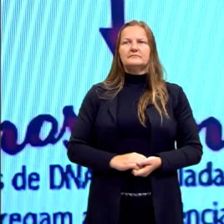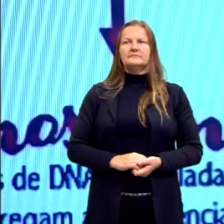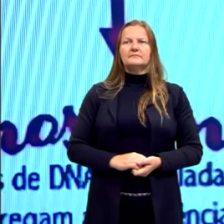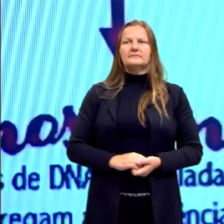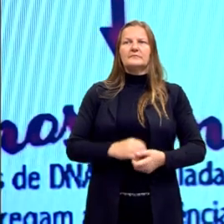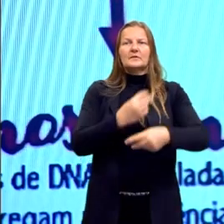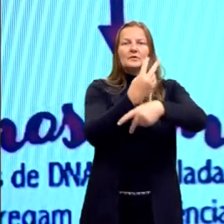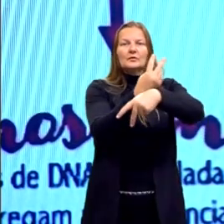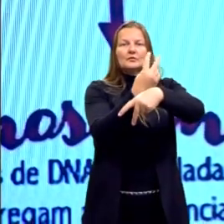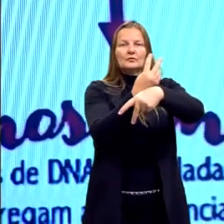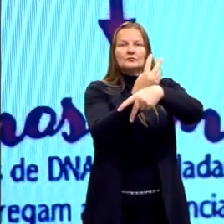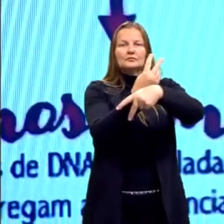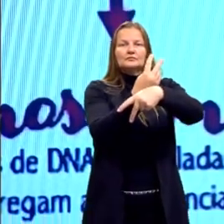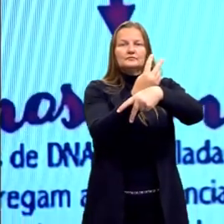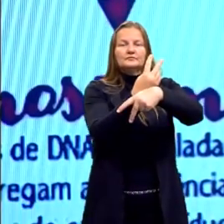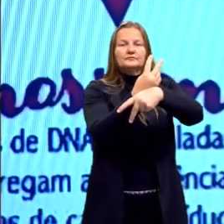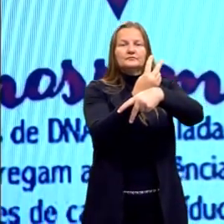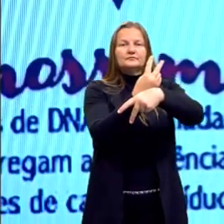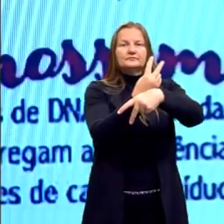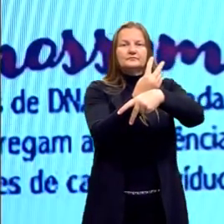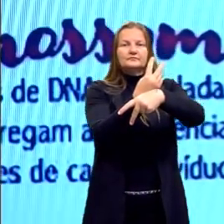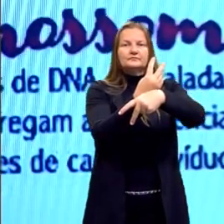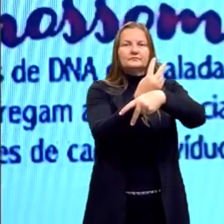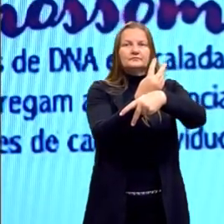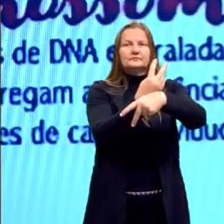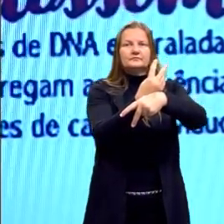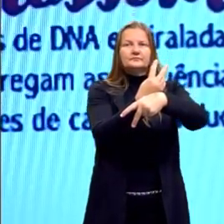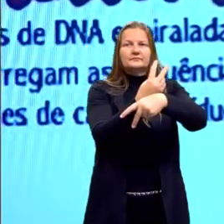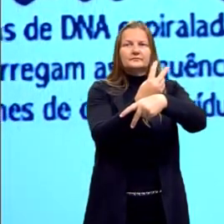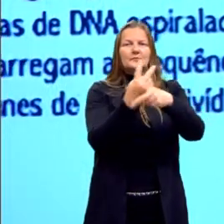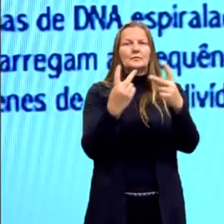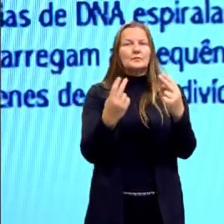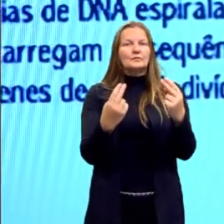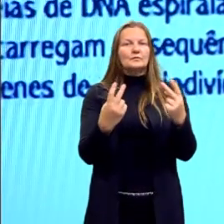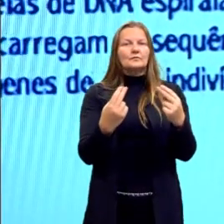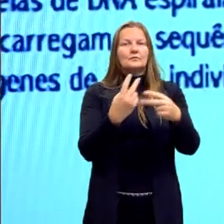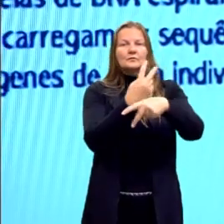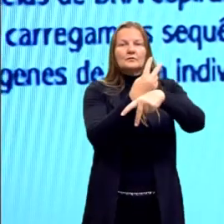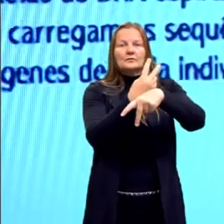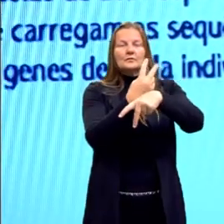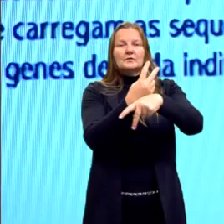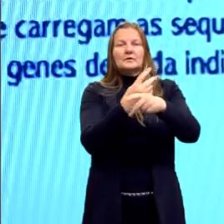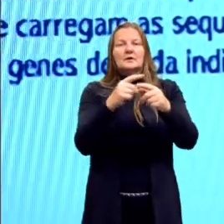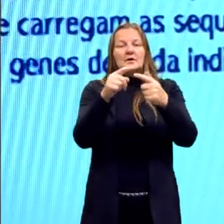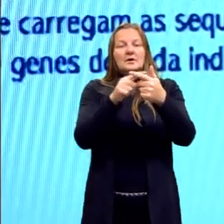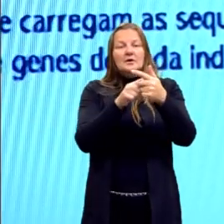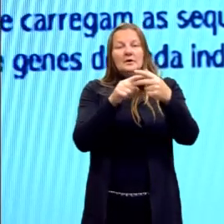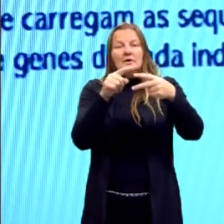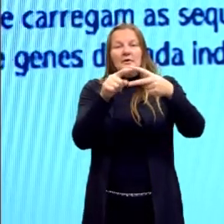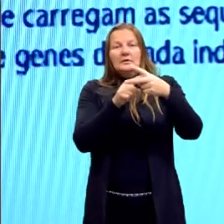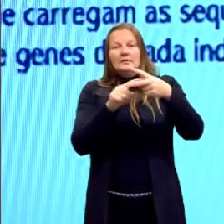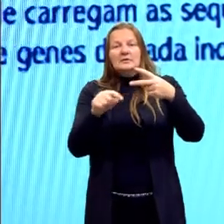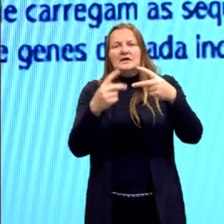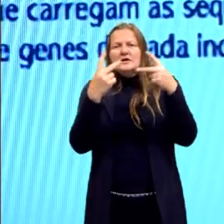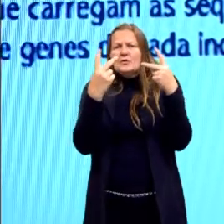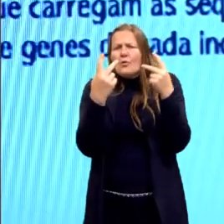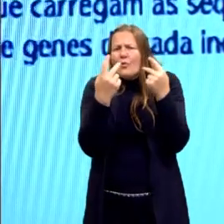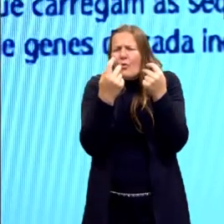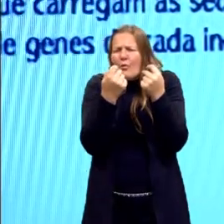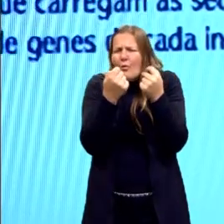Cromossomos homólogos. São cromossomos com formatos e tamanhos